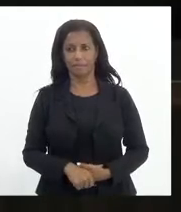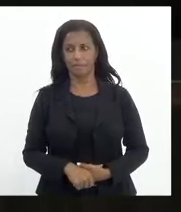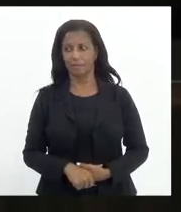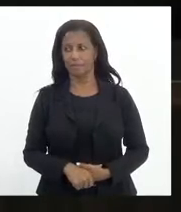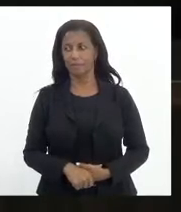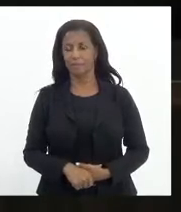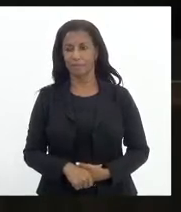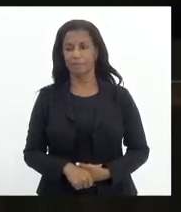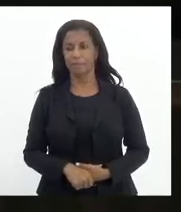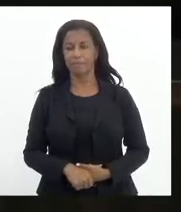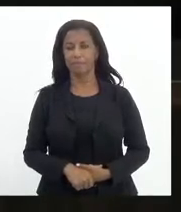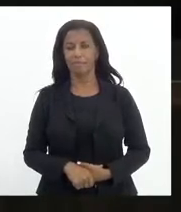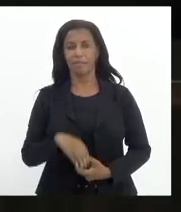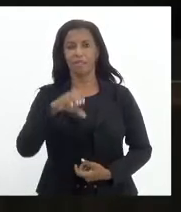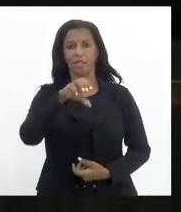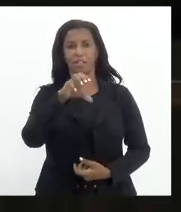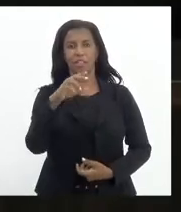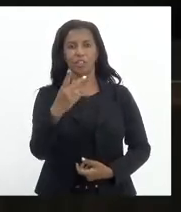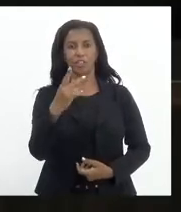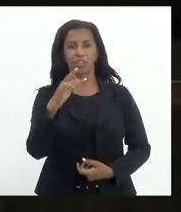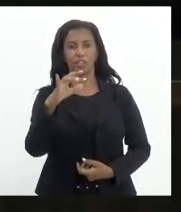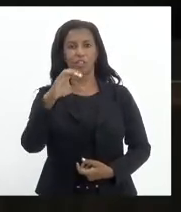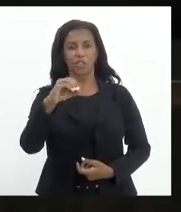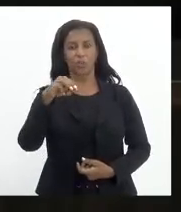Deputado Chico Machado.